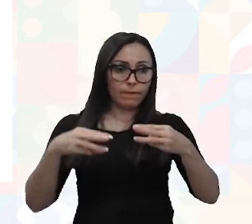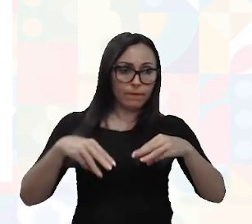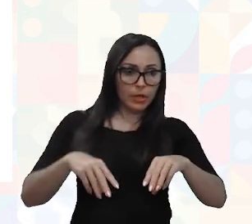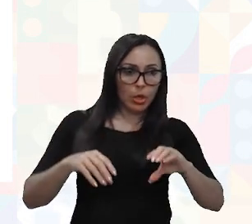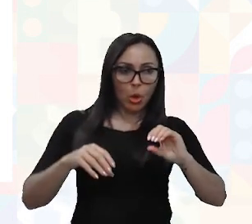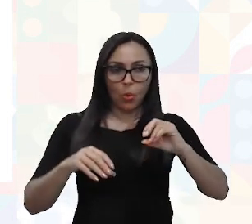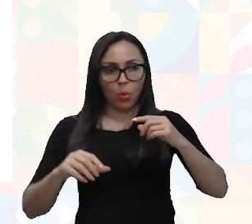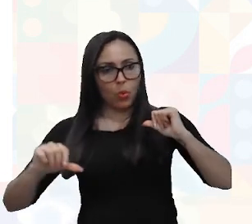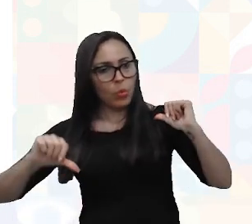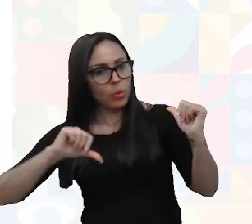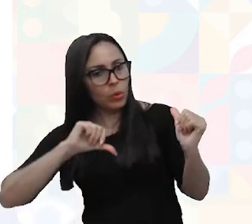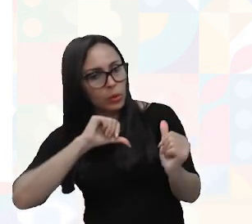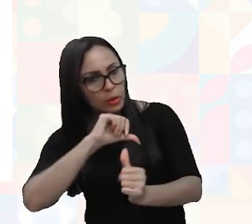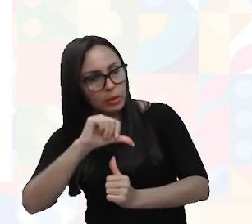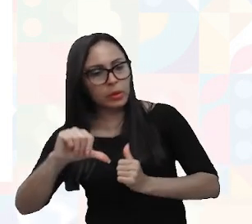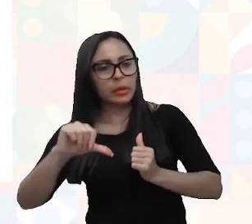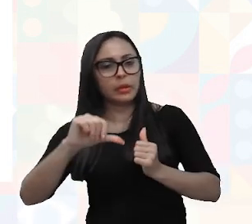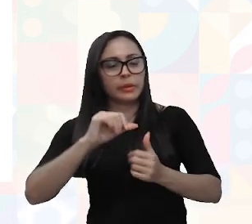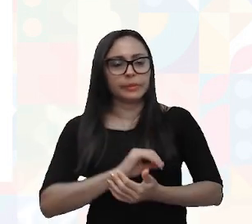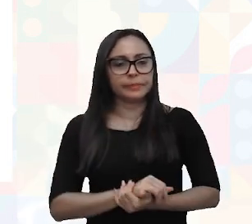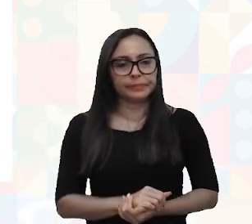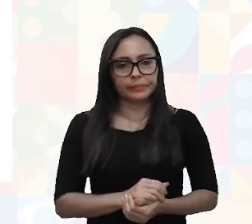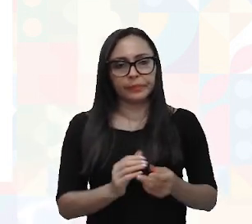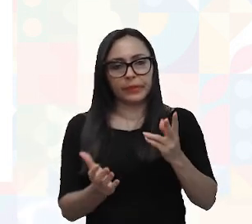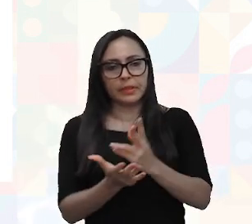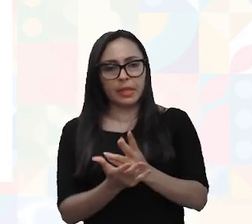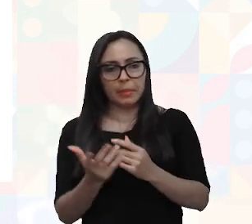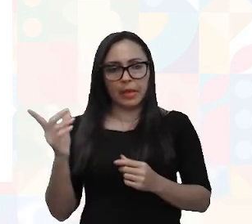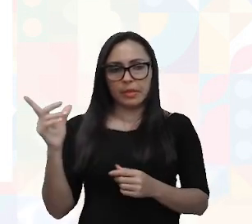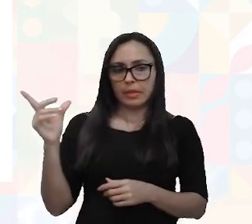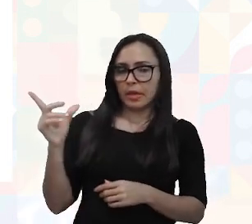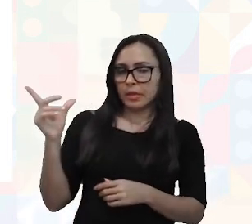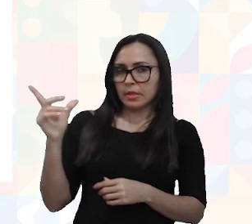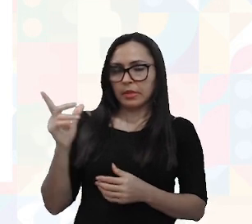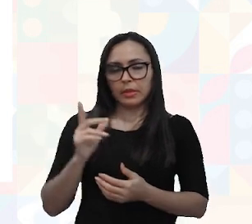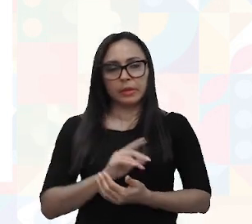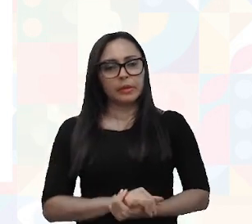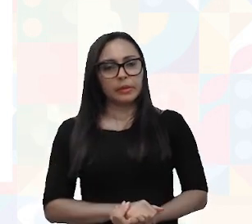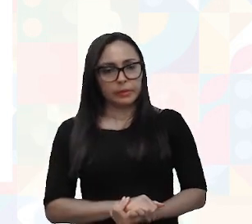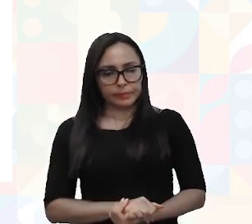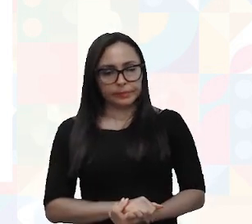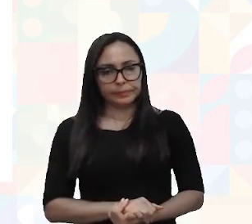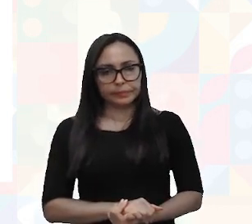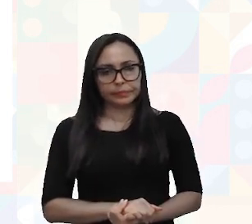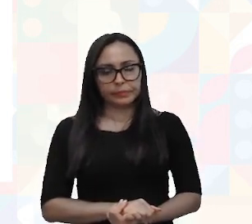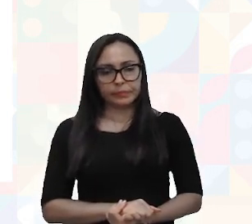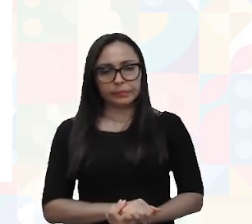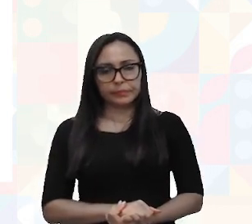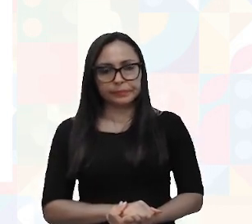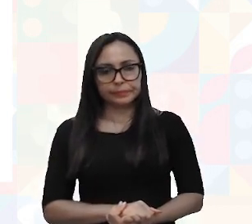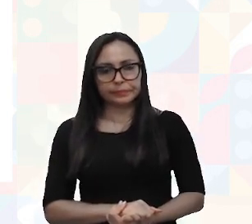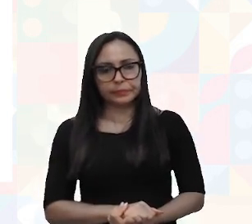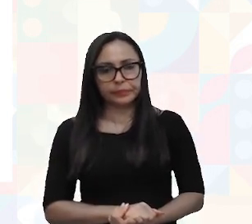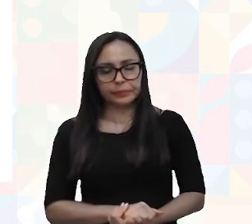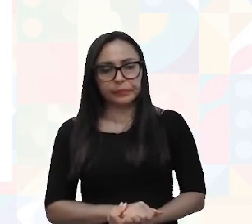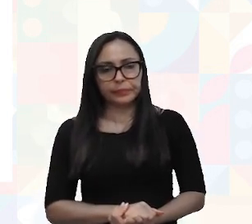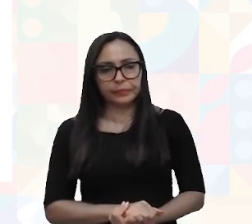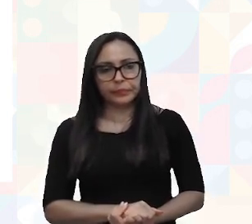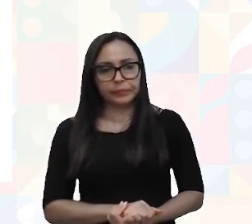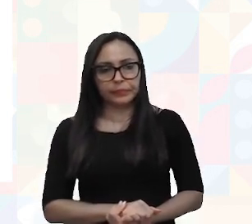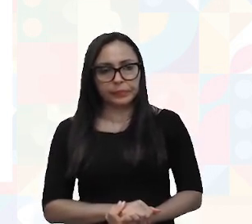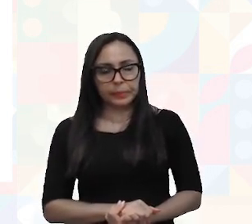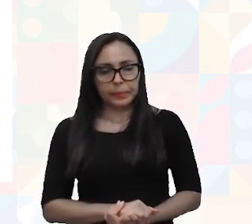fade-in, fade-out, então, aí, ó, tá sempre, aí, direita, em caixa alta, né, esses, esses dois, dois slides,